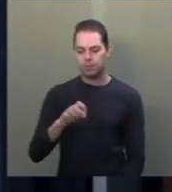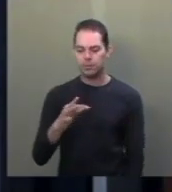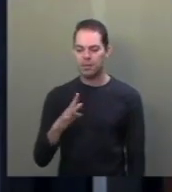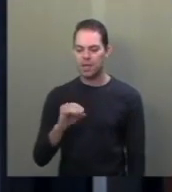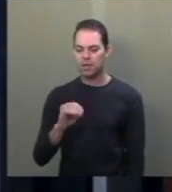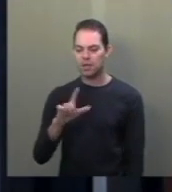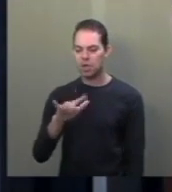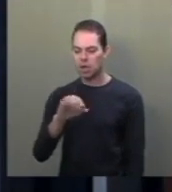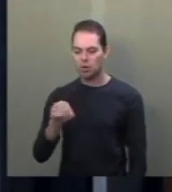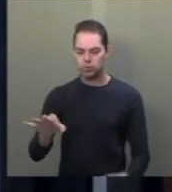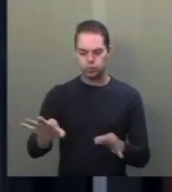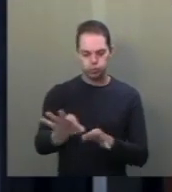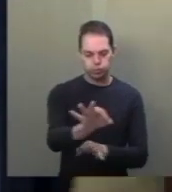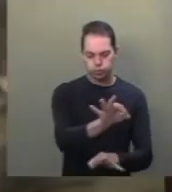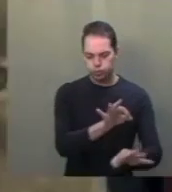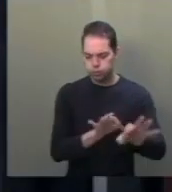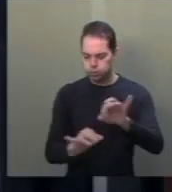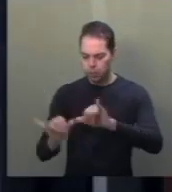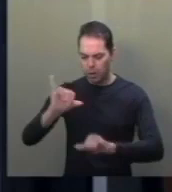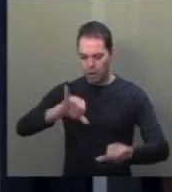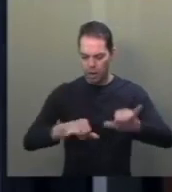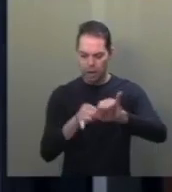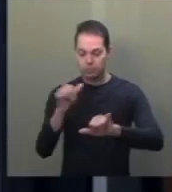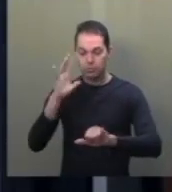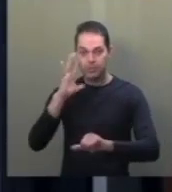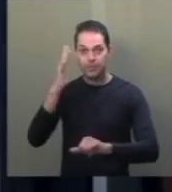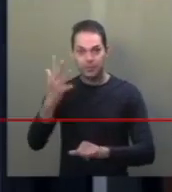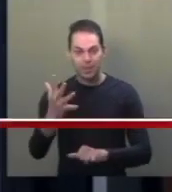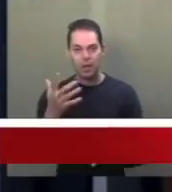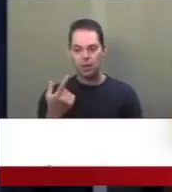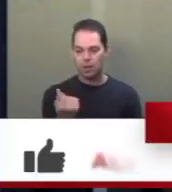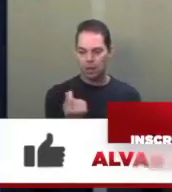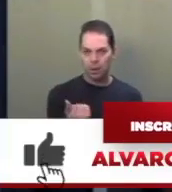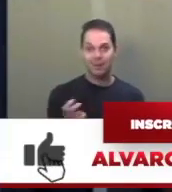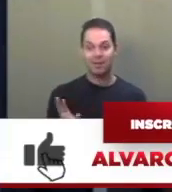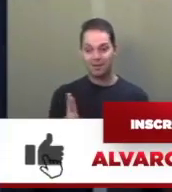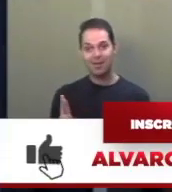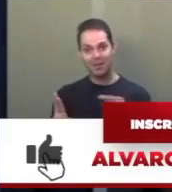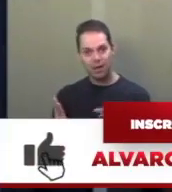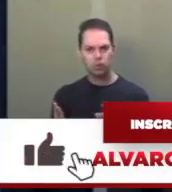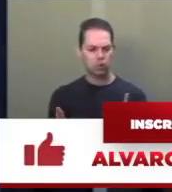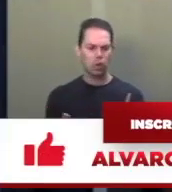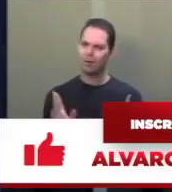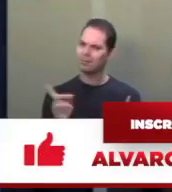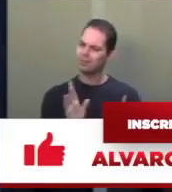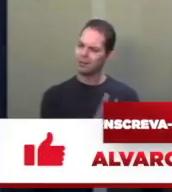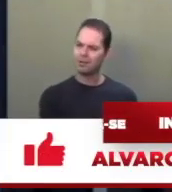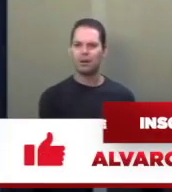e, evidentemente, estabelecer os preços dos combustíveis em real e não em dólar.